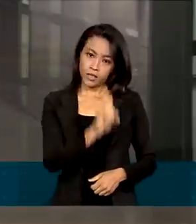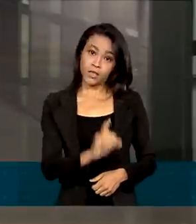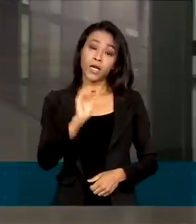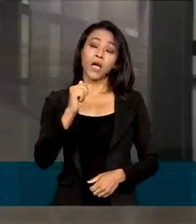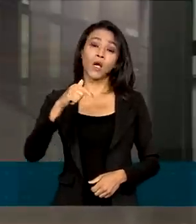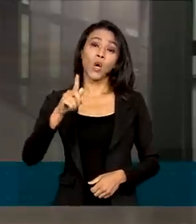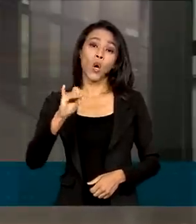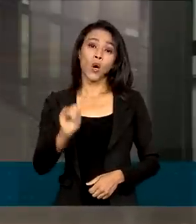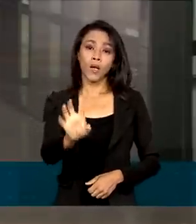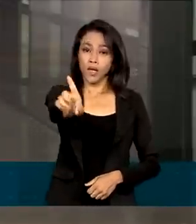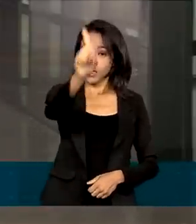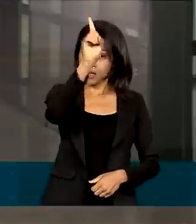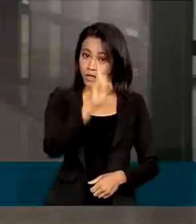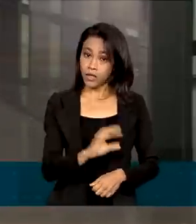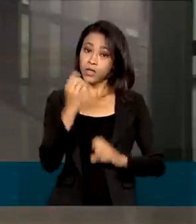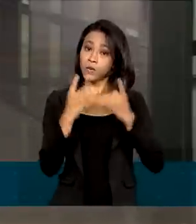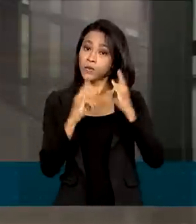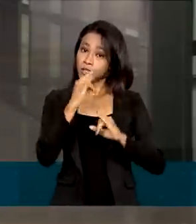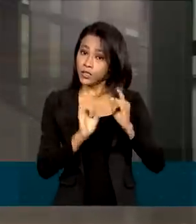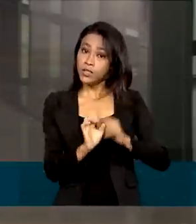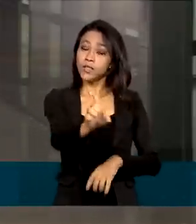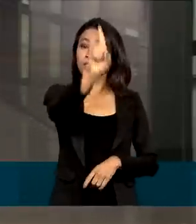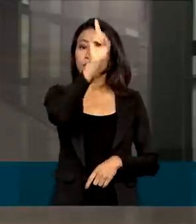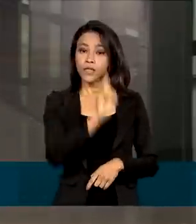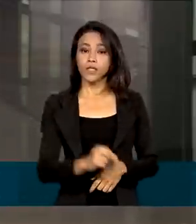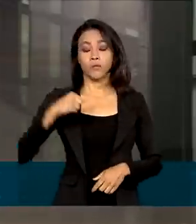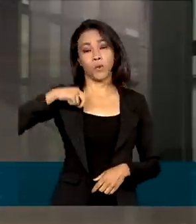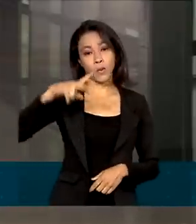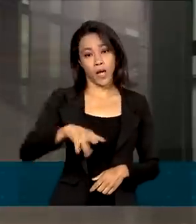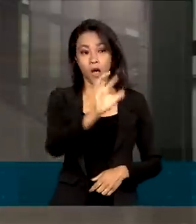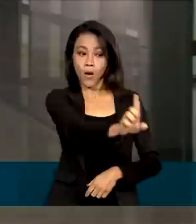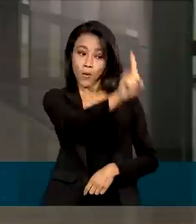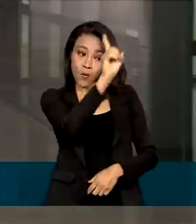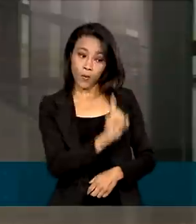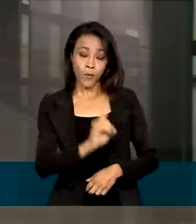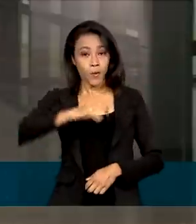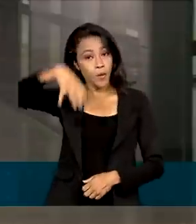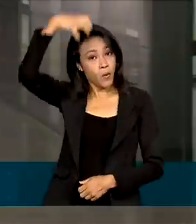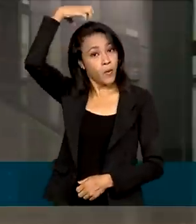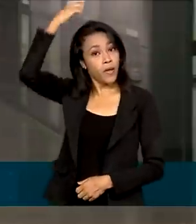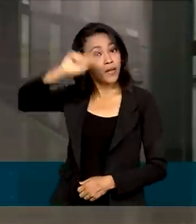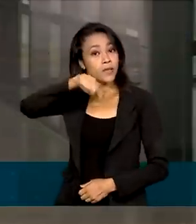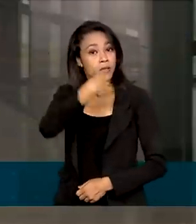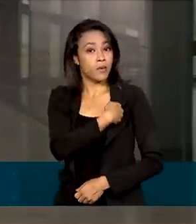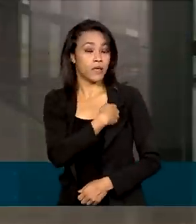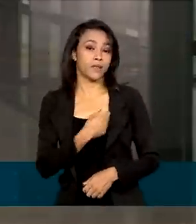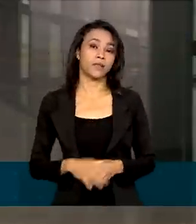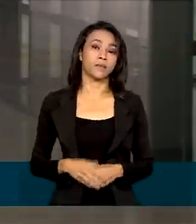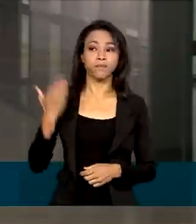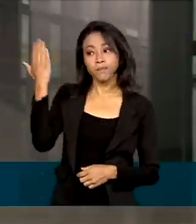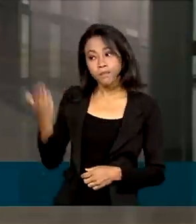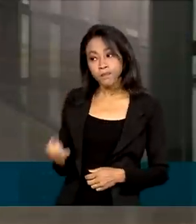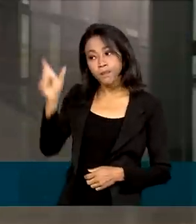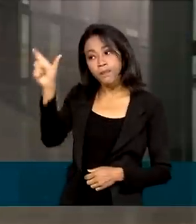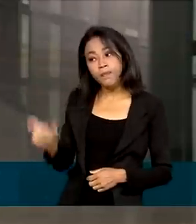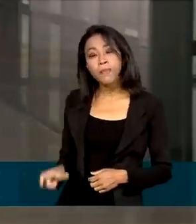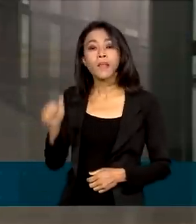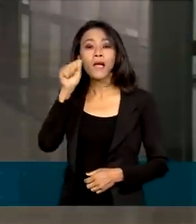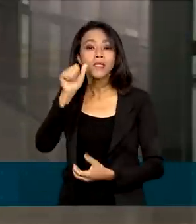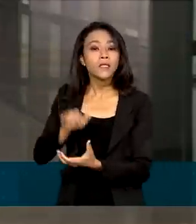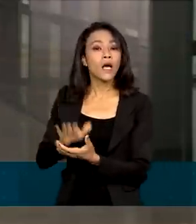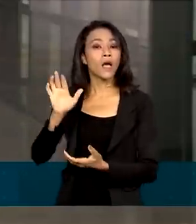do Chile e de Portugal. Além do rei da Espanha. A coordenadora da posse, futura primeira-dama Janja da Silva,